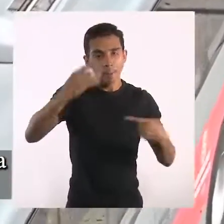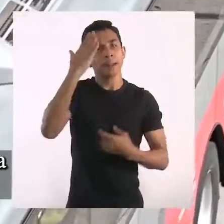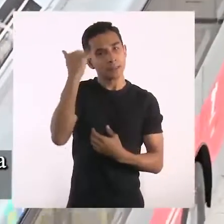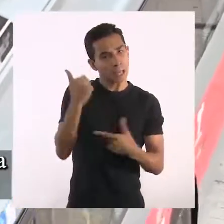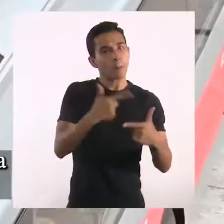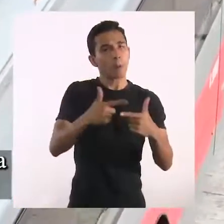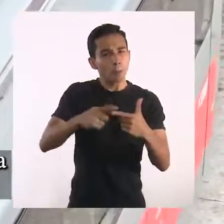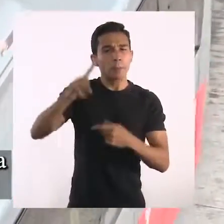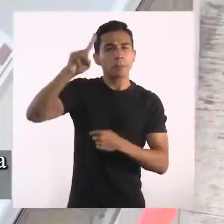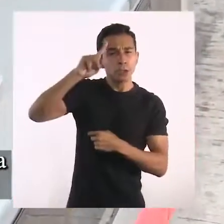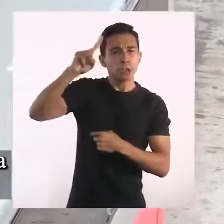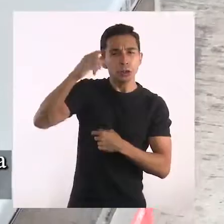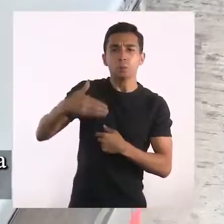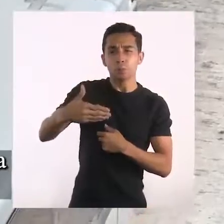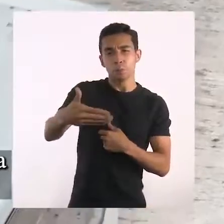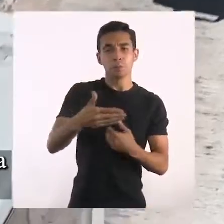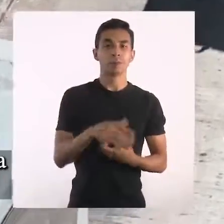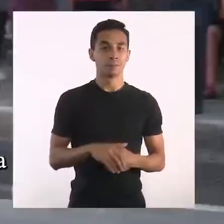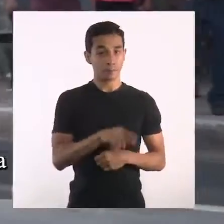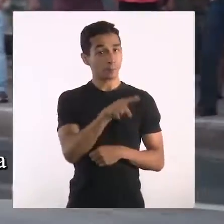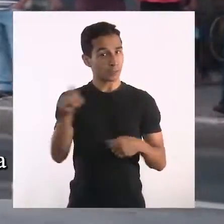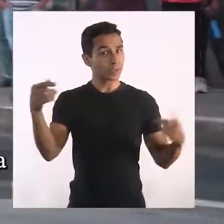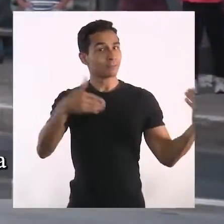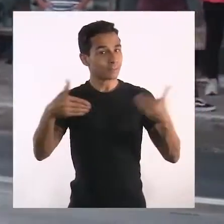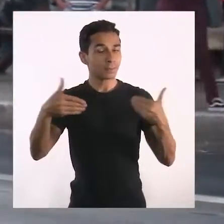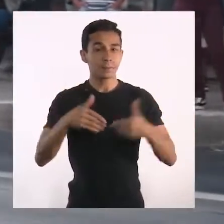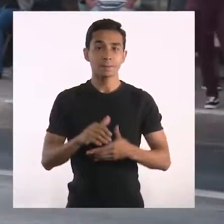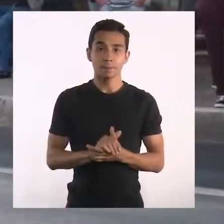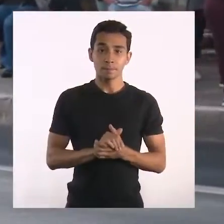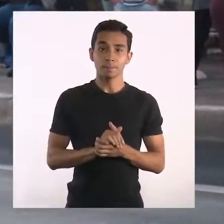a cidade e seus desafios cotidianos. Vocês!